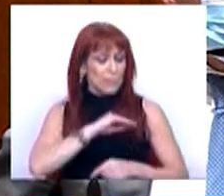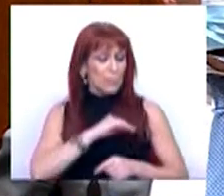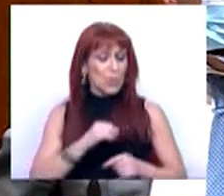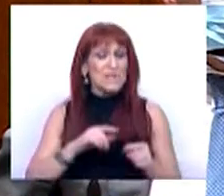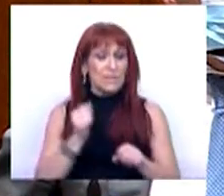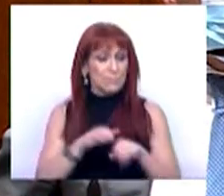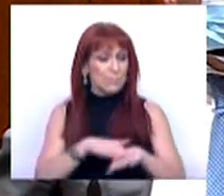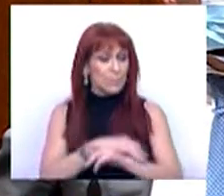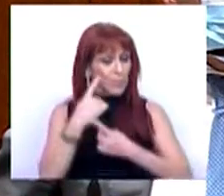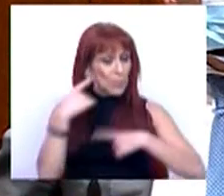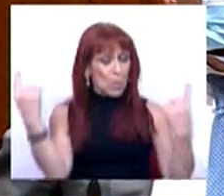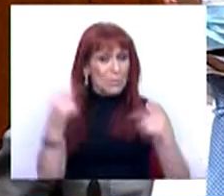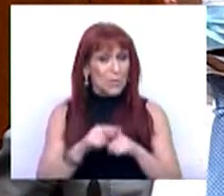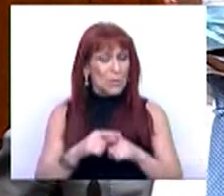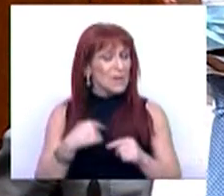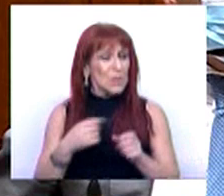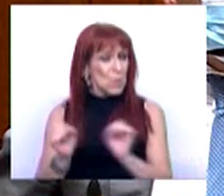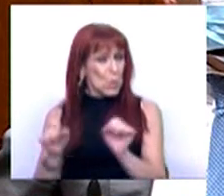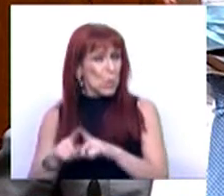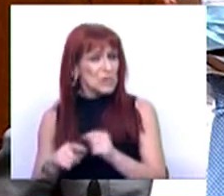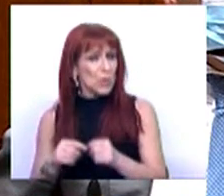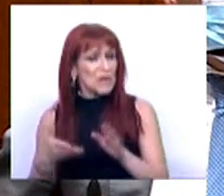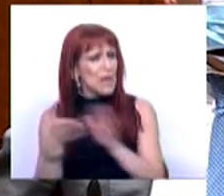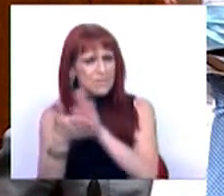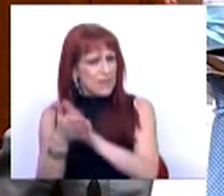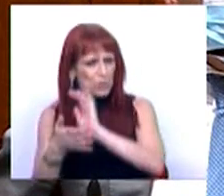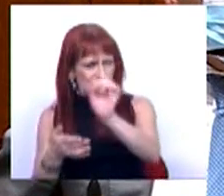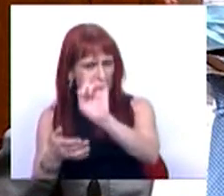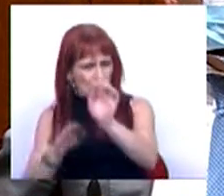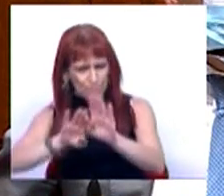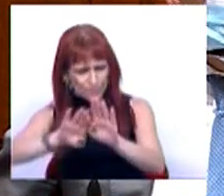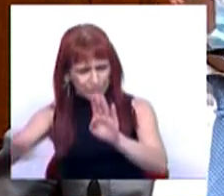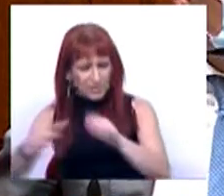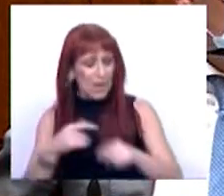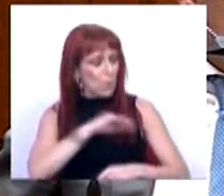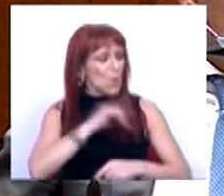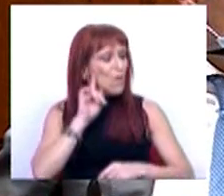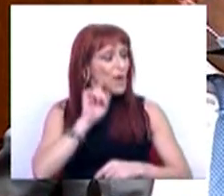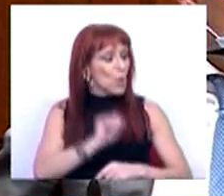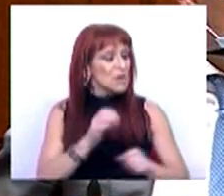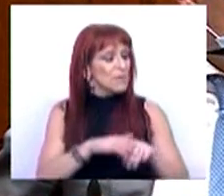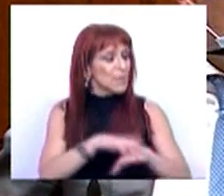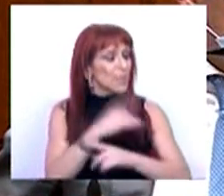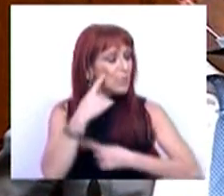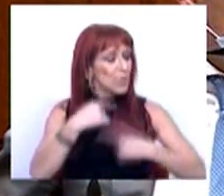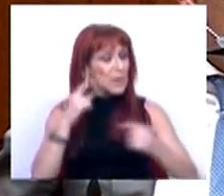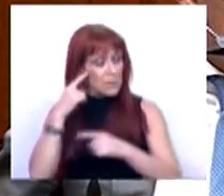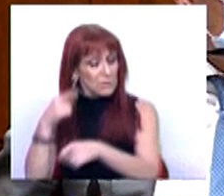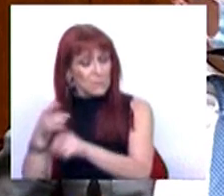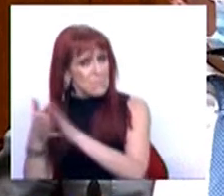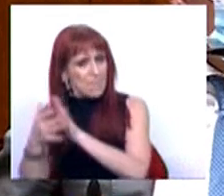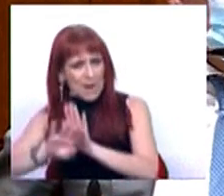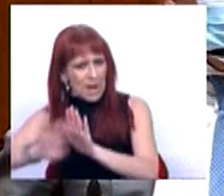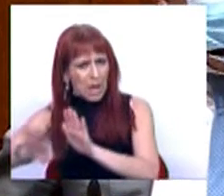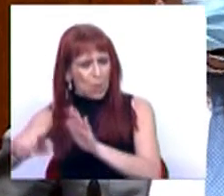função pública não contando com as admissões, a massa salarial na função pública, não contando com as